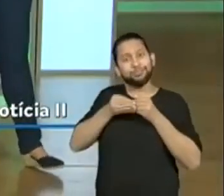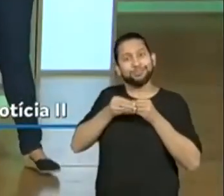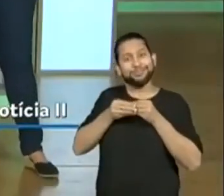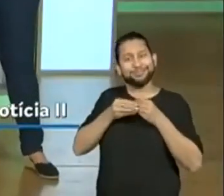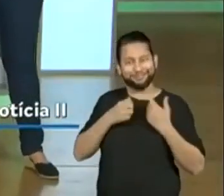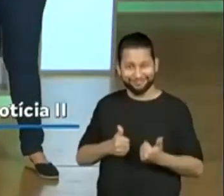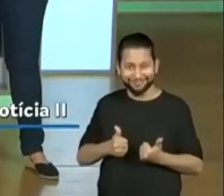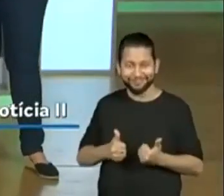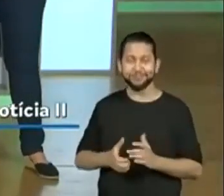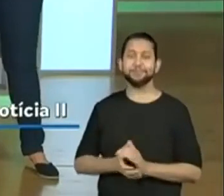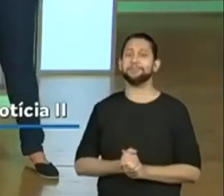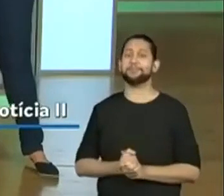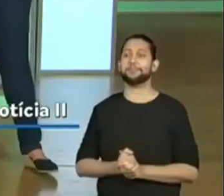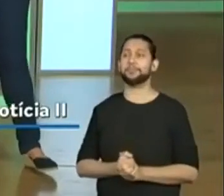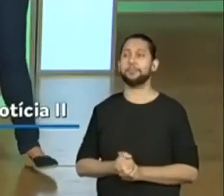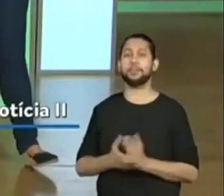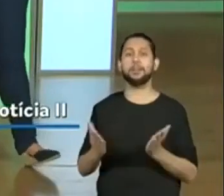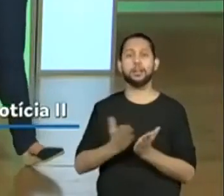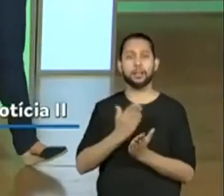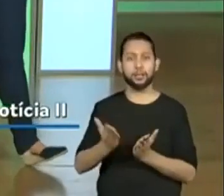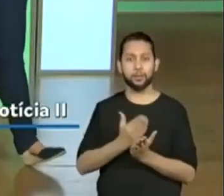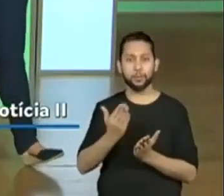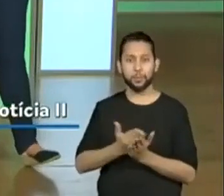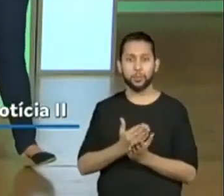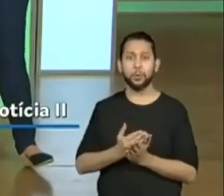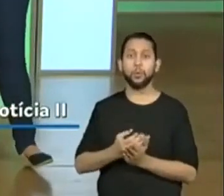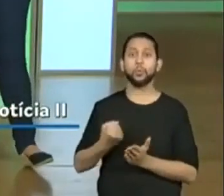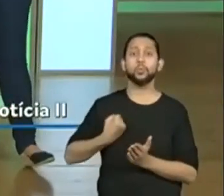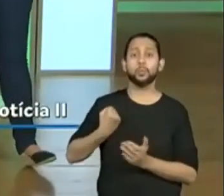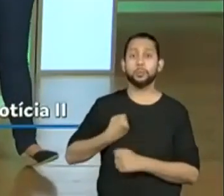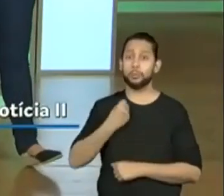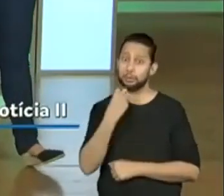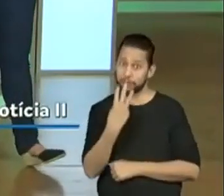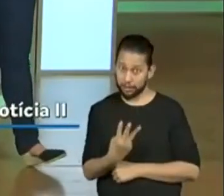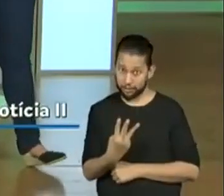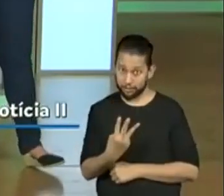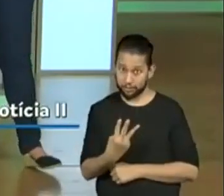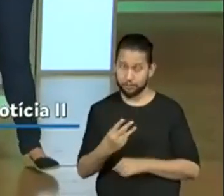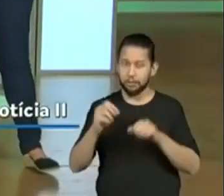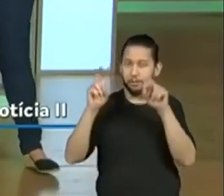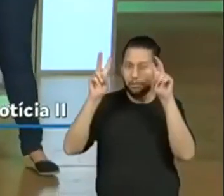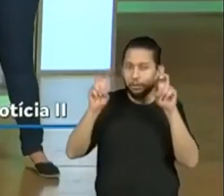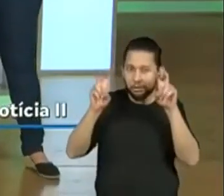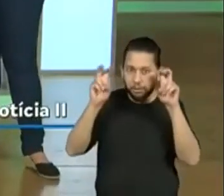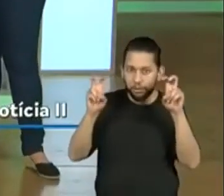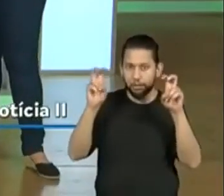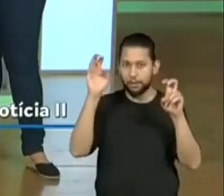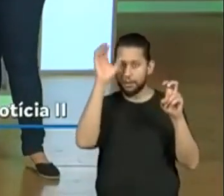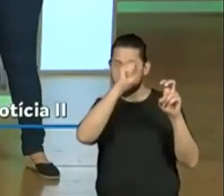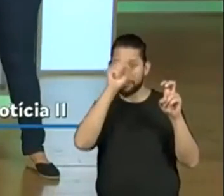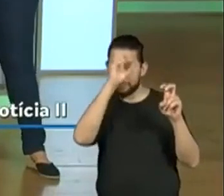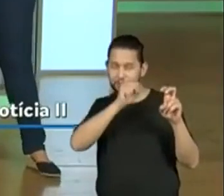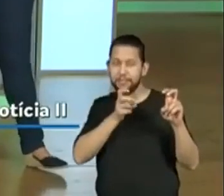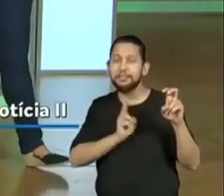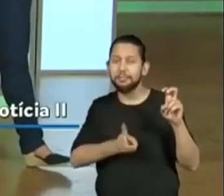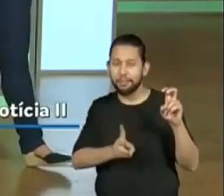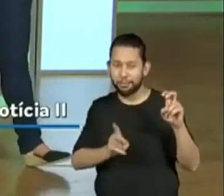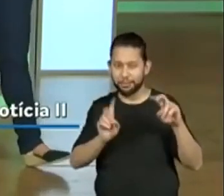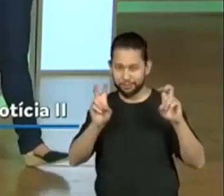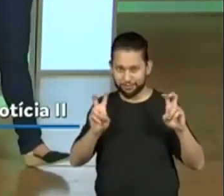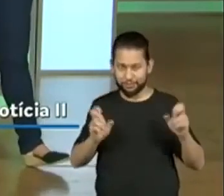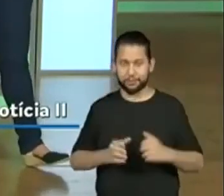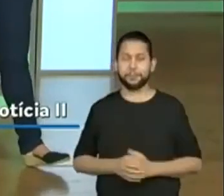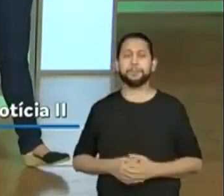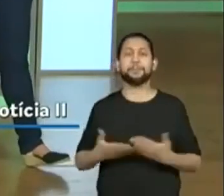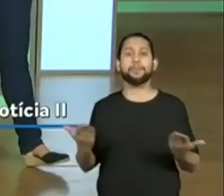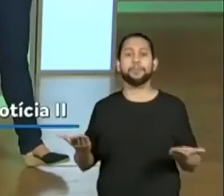mesmo. Aprender sempre, volume 3, sequência didática 2, tá bom? Isso. Então, lembrando, toda sequência